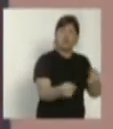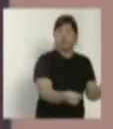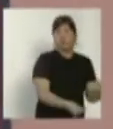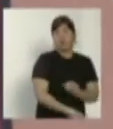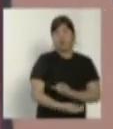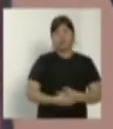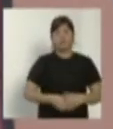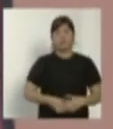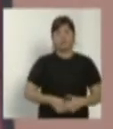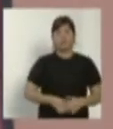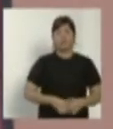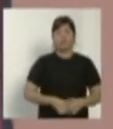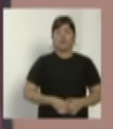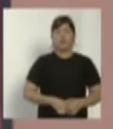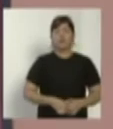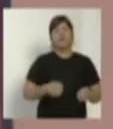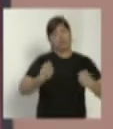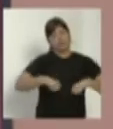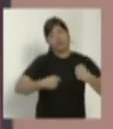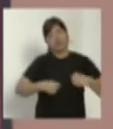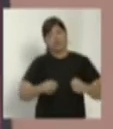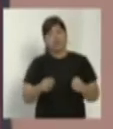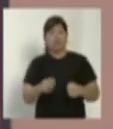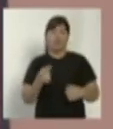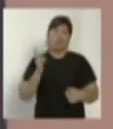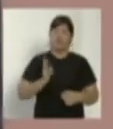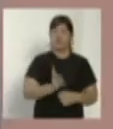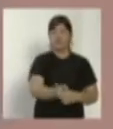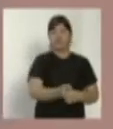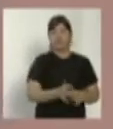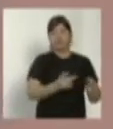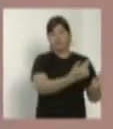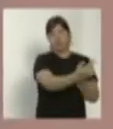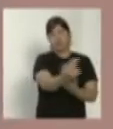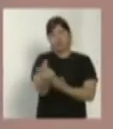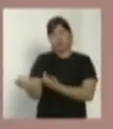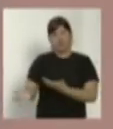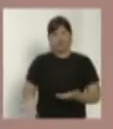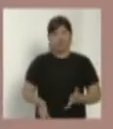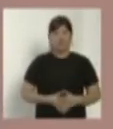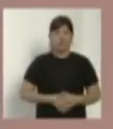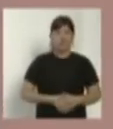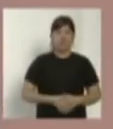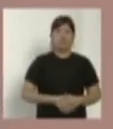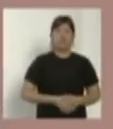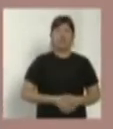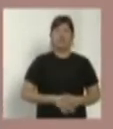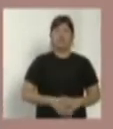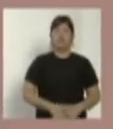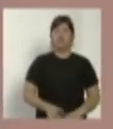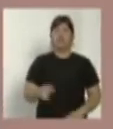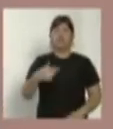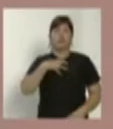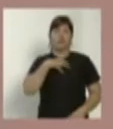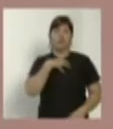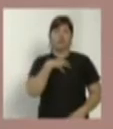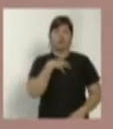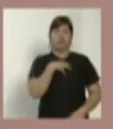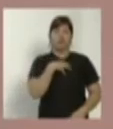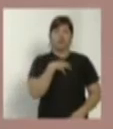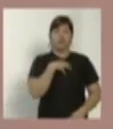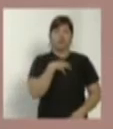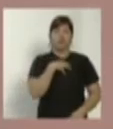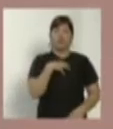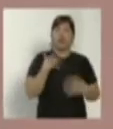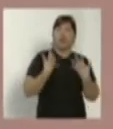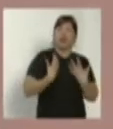E precisava muito disso. Preciso. Como todos nós precisamos. E eu me senti aqui, acolhido,